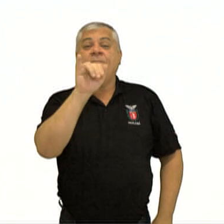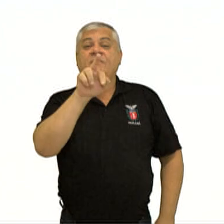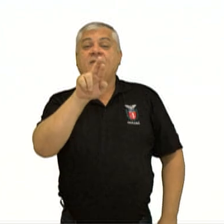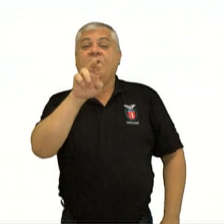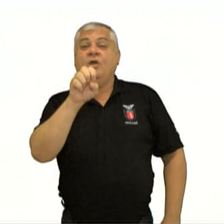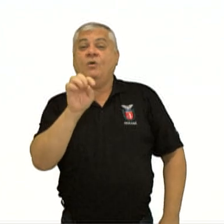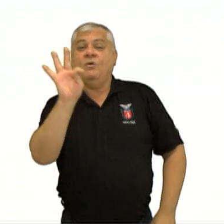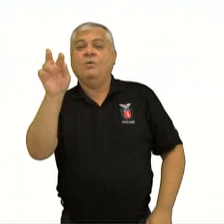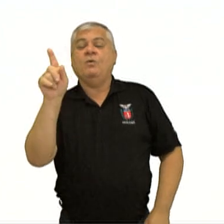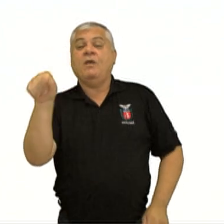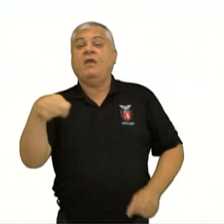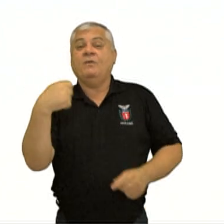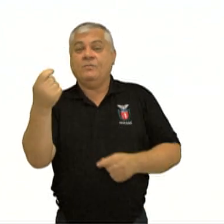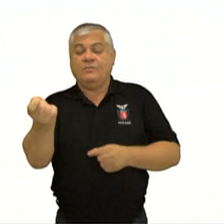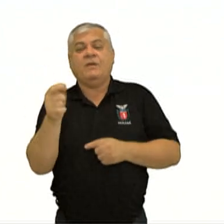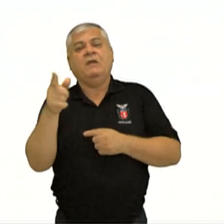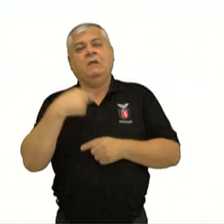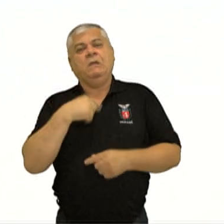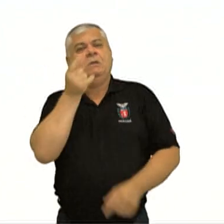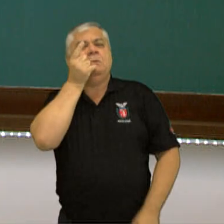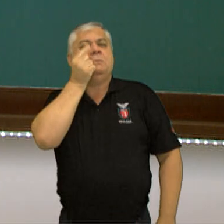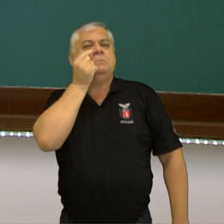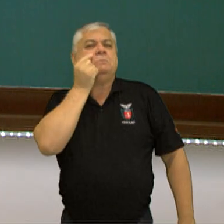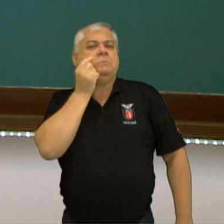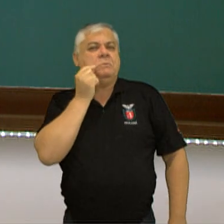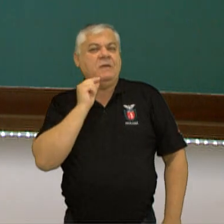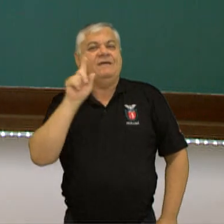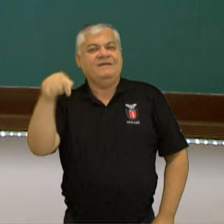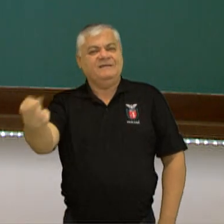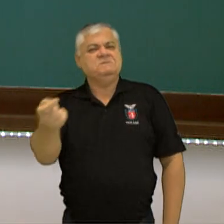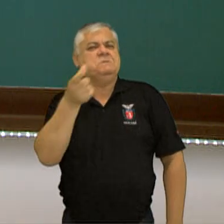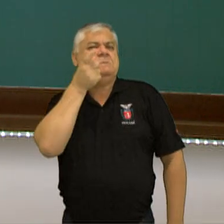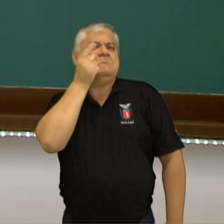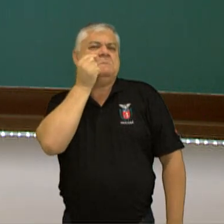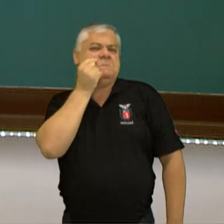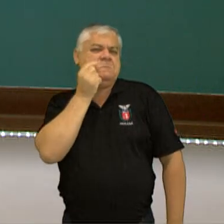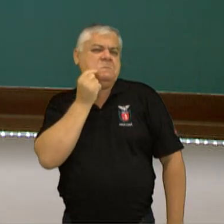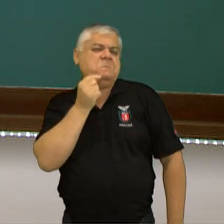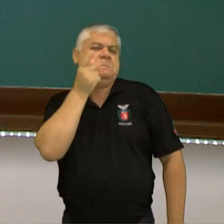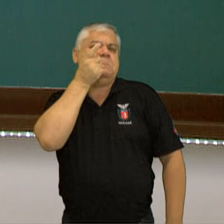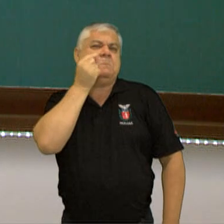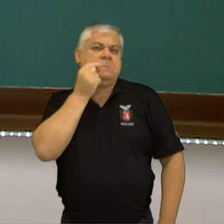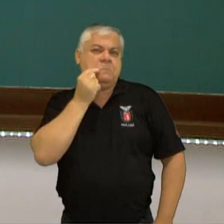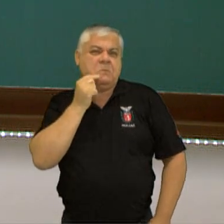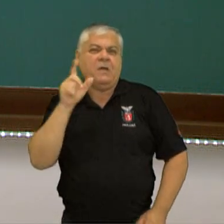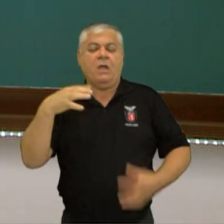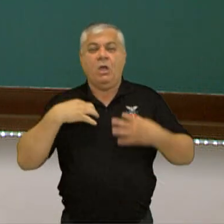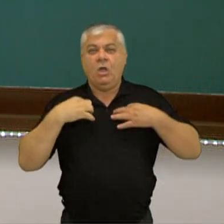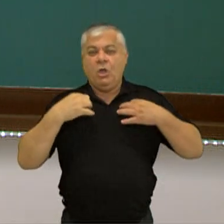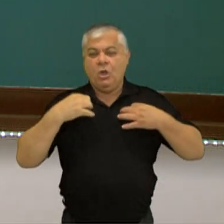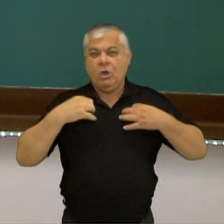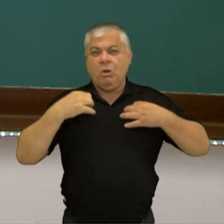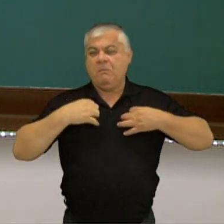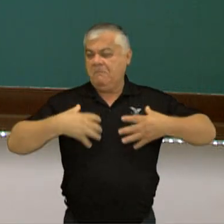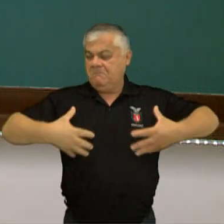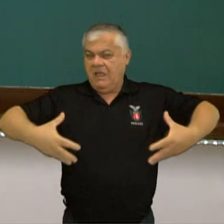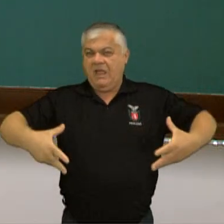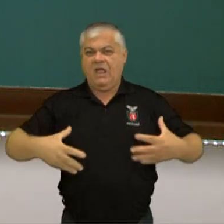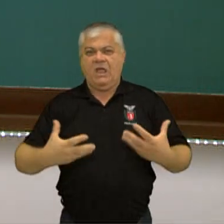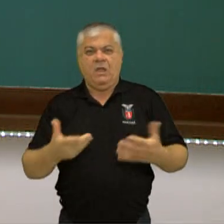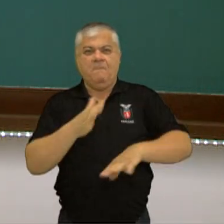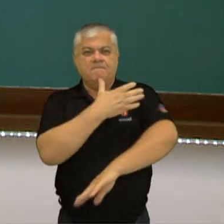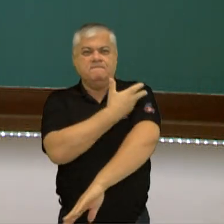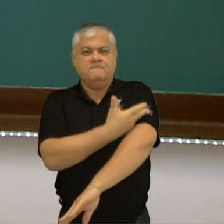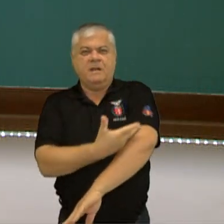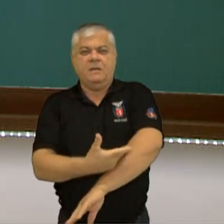Pierrot, que é o nosso lacrimoso perene, né? O cara que chora, tem uma roupa mais larga, é sempre um